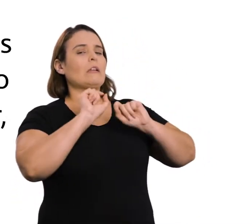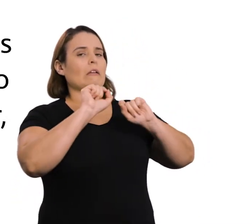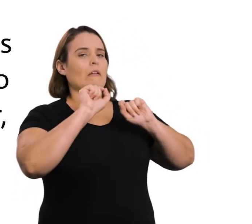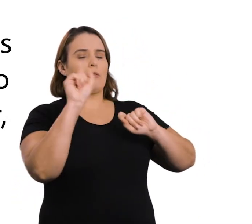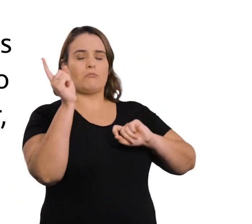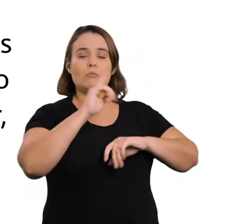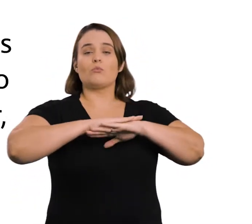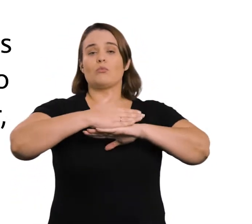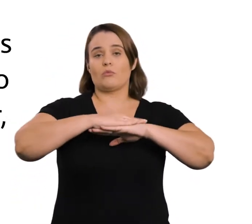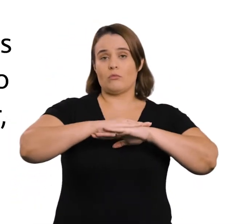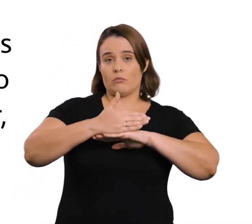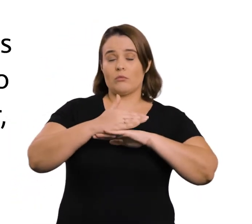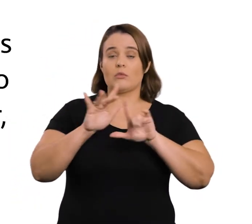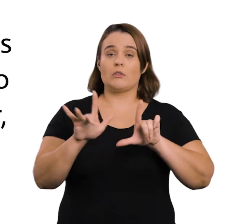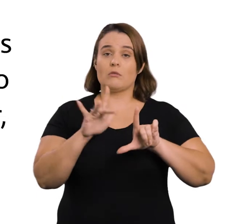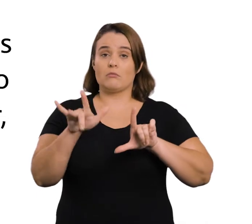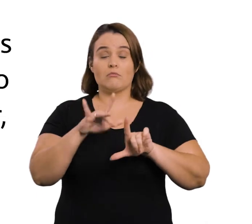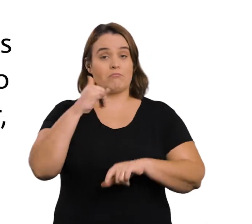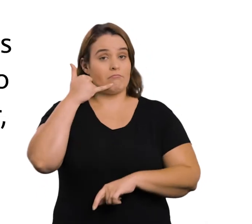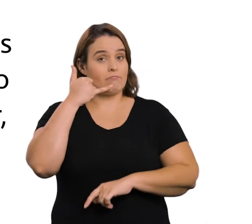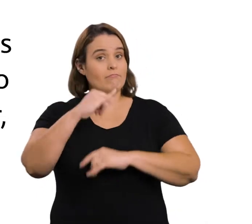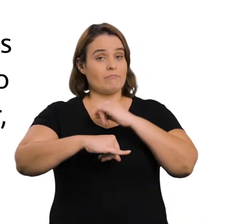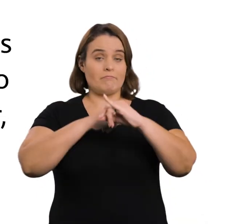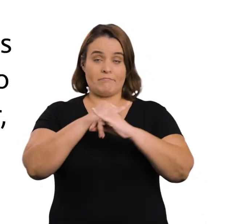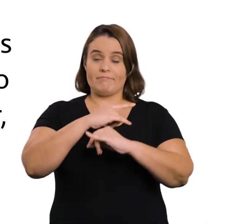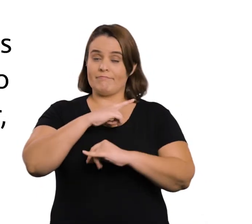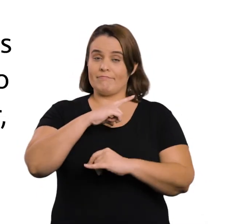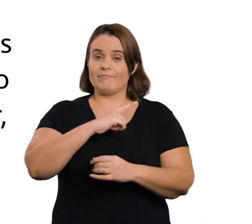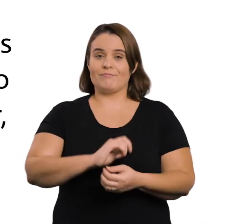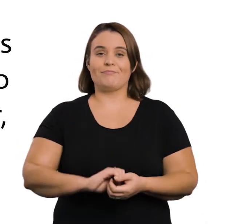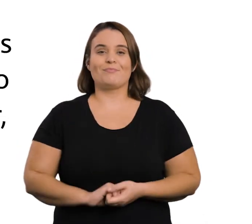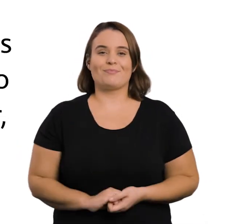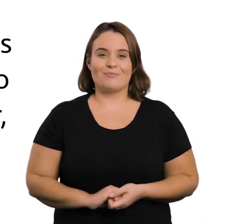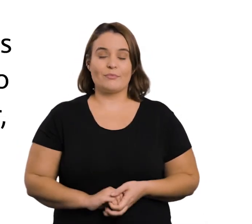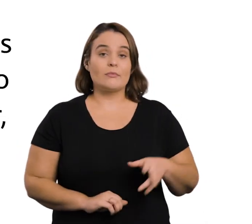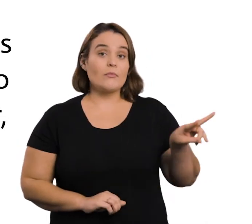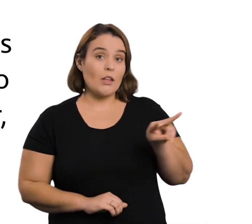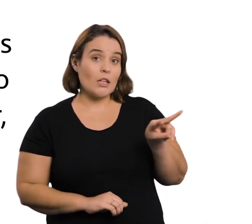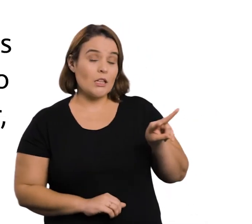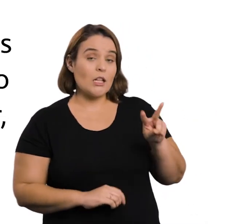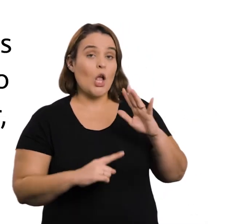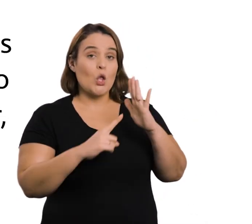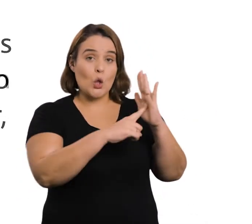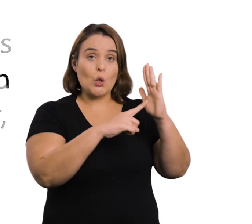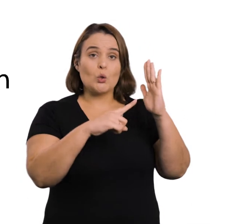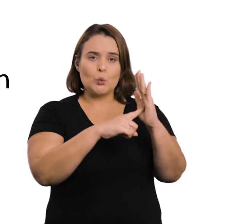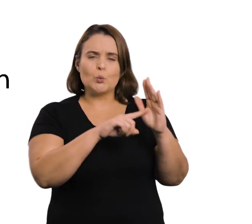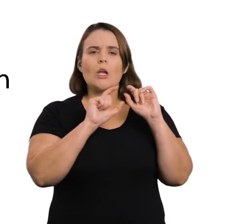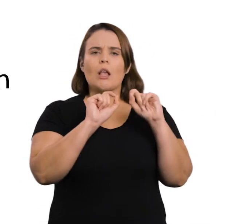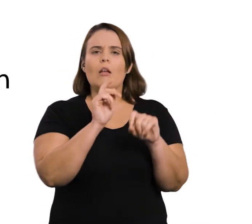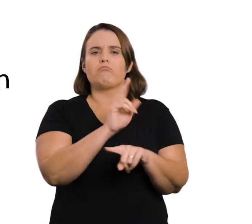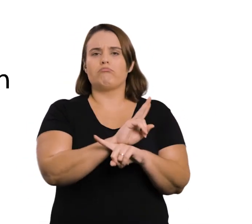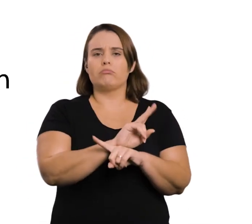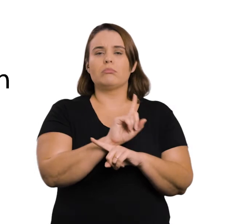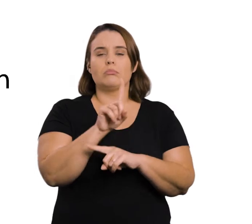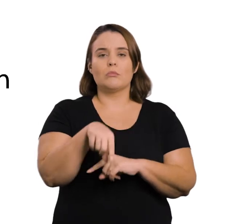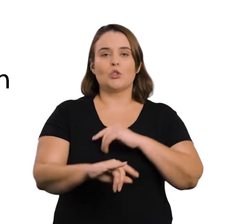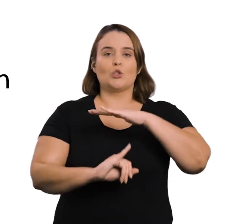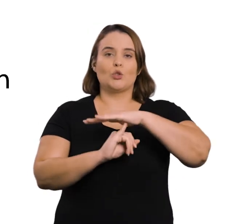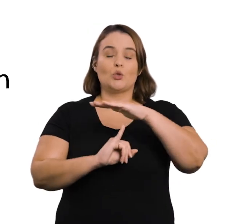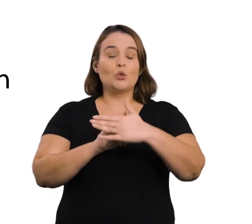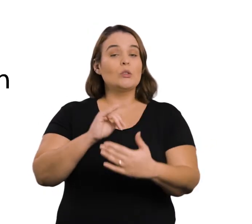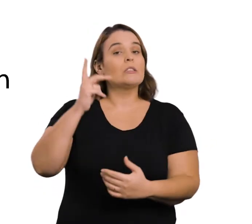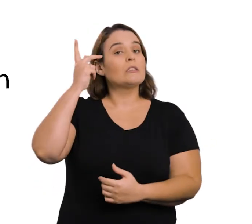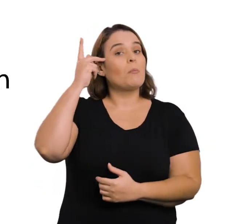anônimo e através de qualquer computador, tablet ou celular, com internet. Esses dois canais de